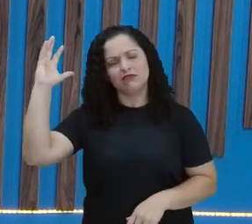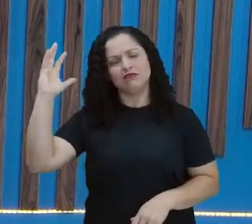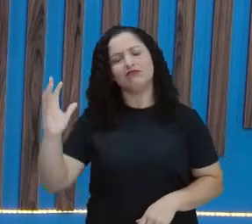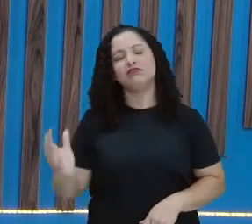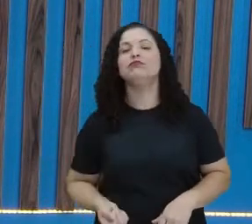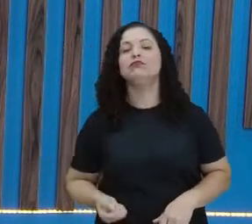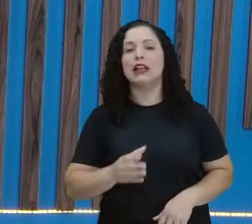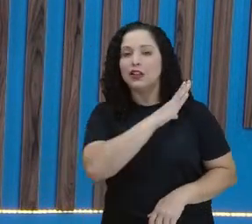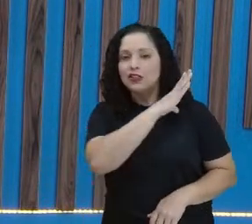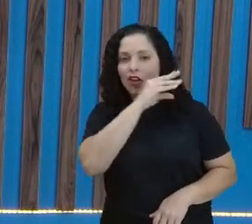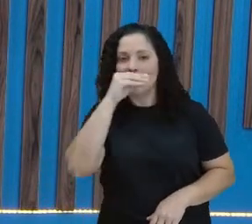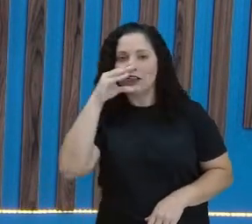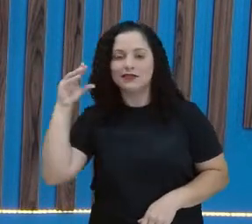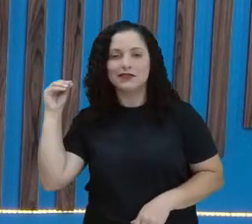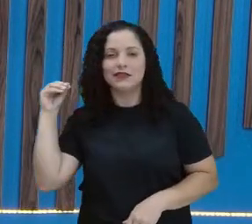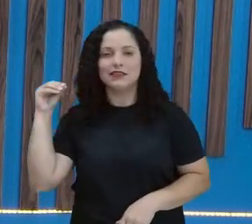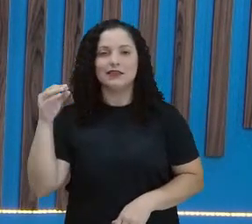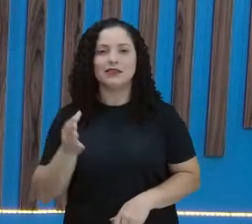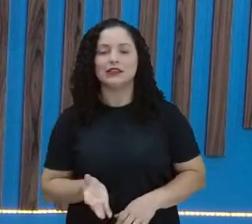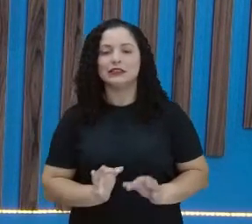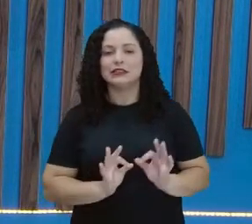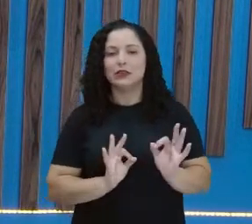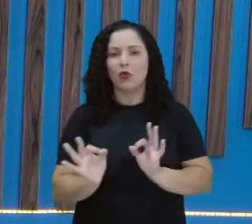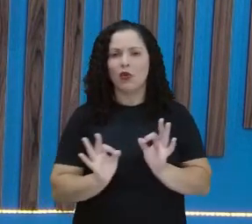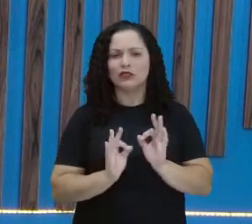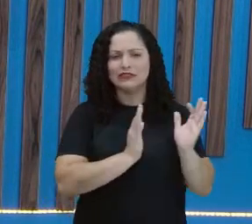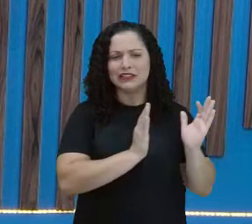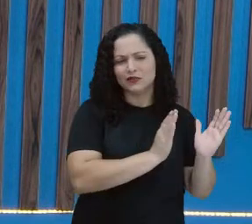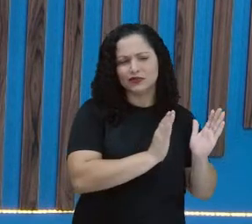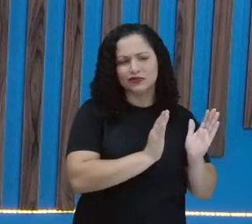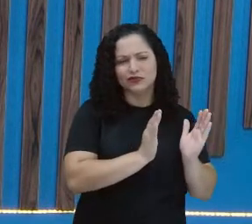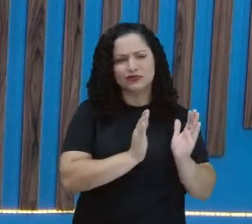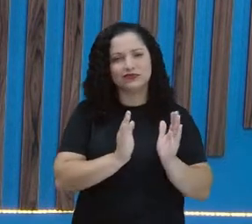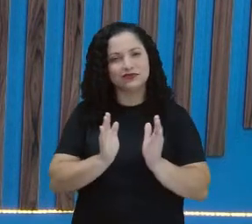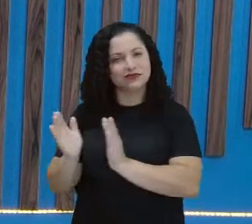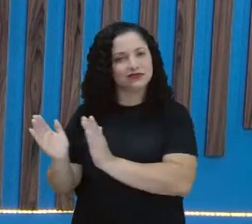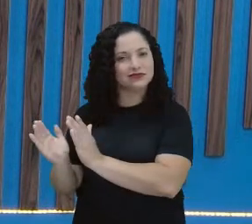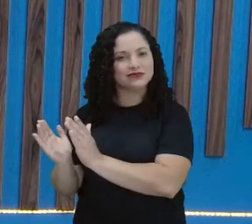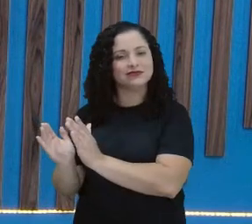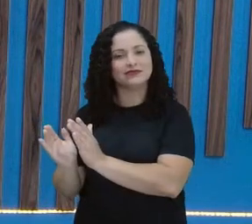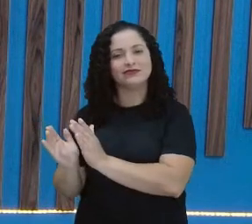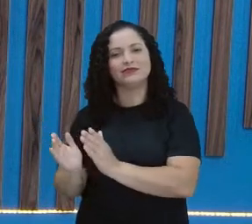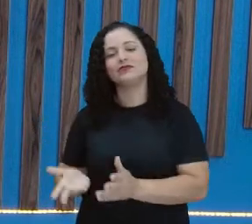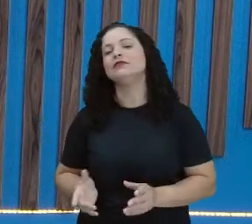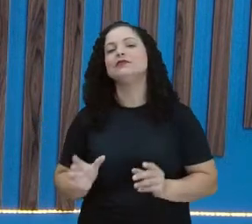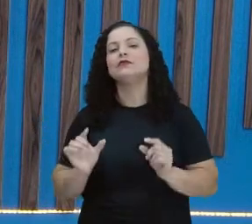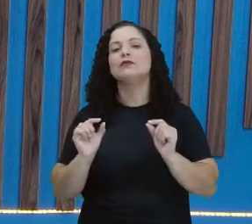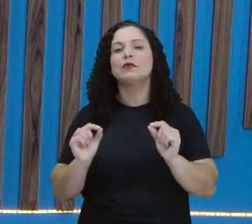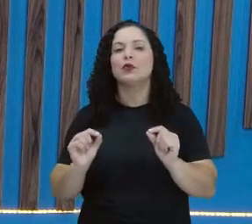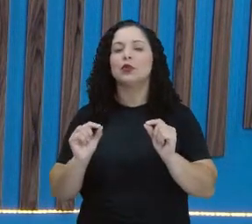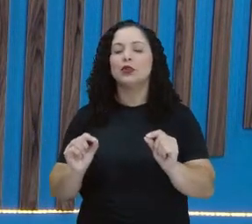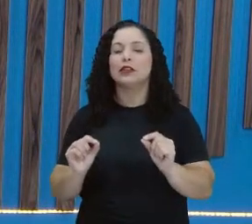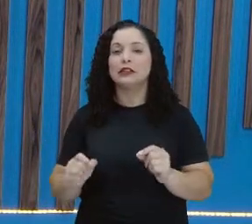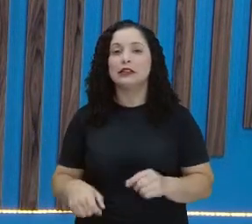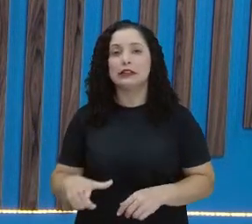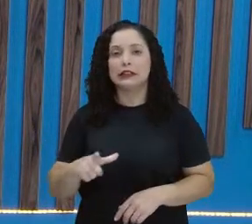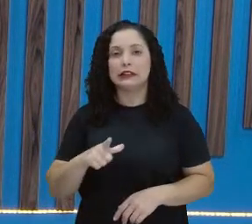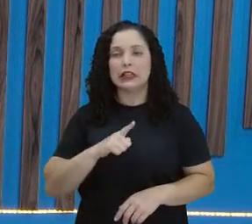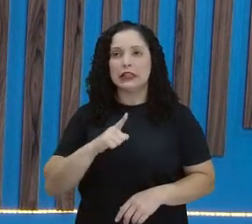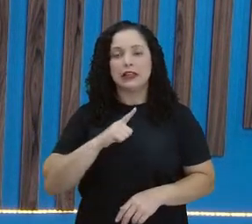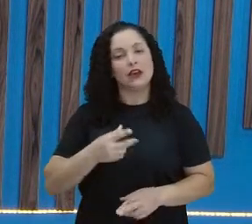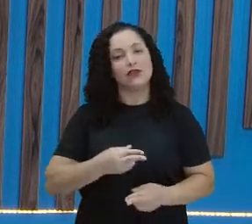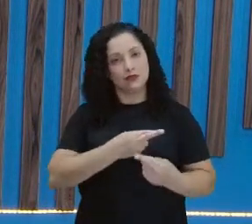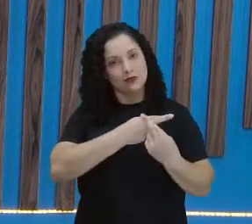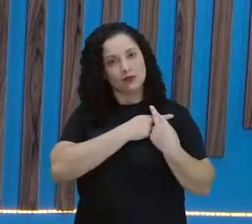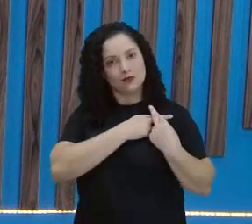são estabilizadas e alimenta a responsabilidade.